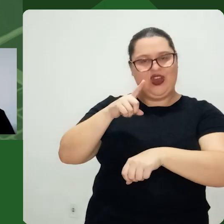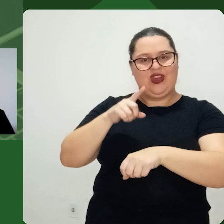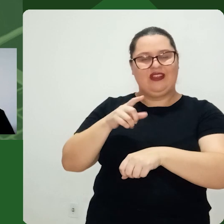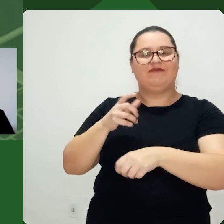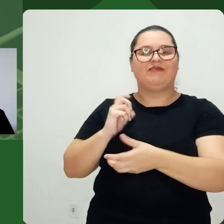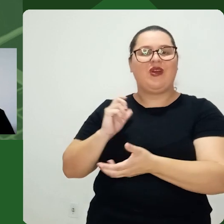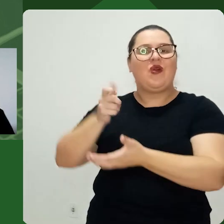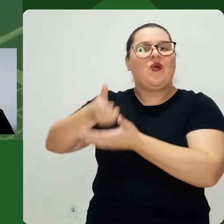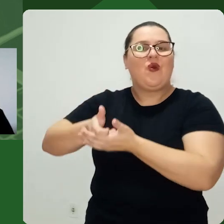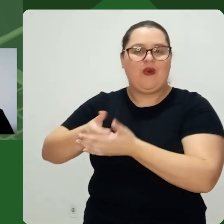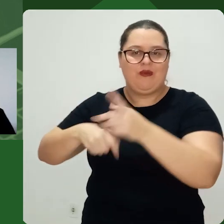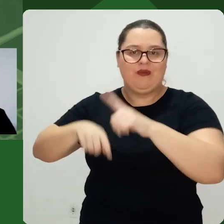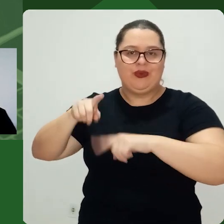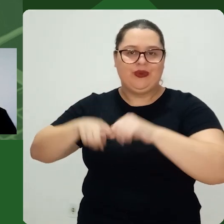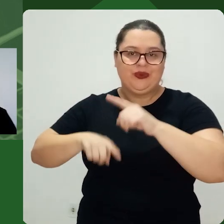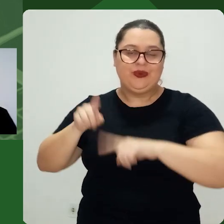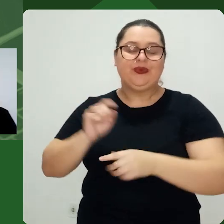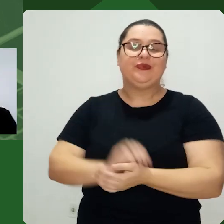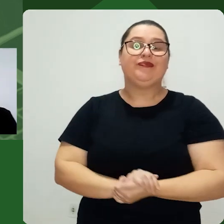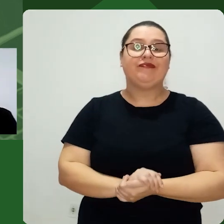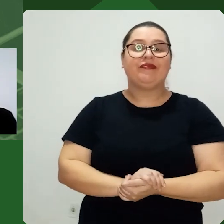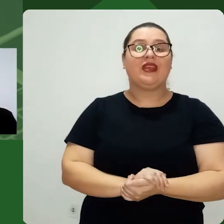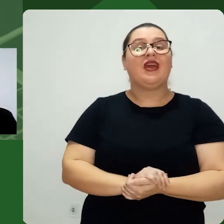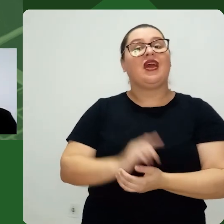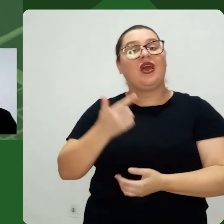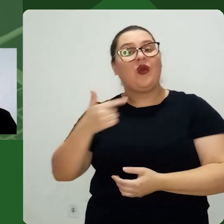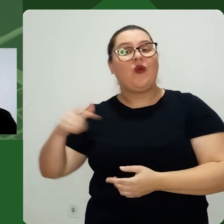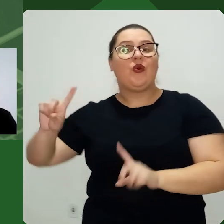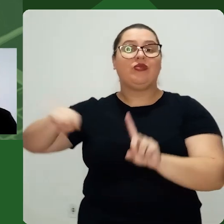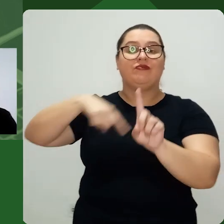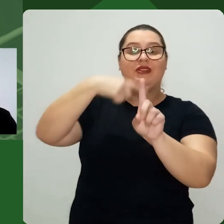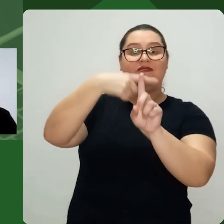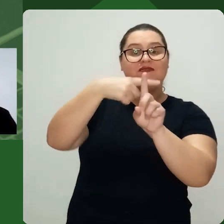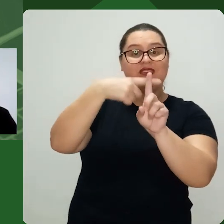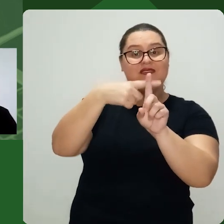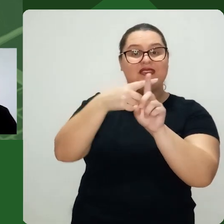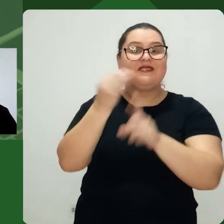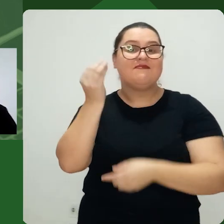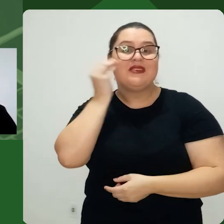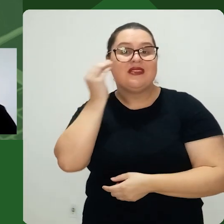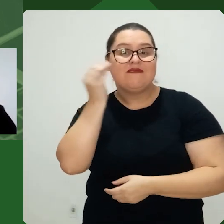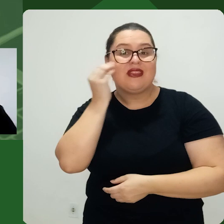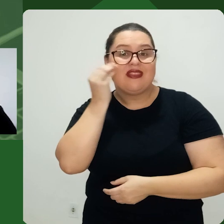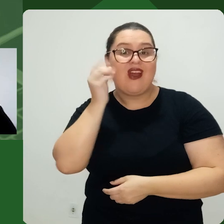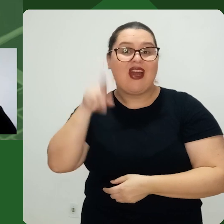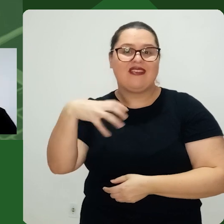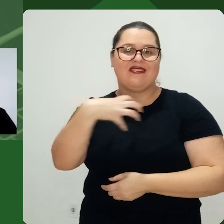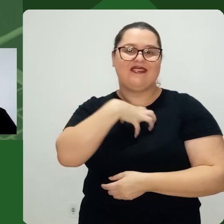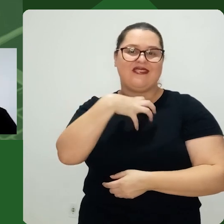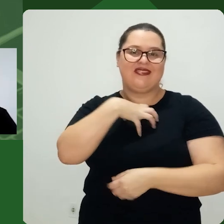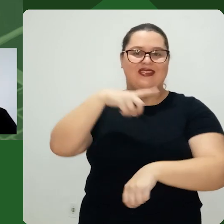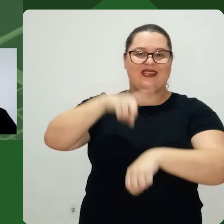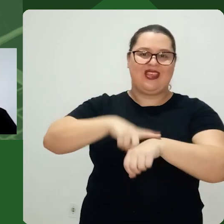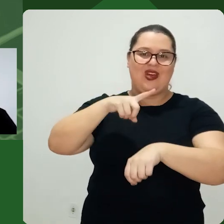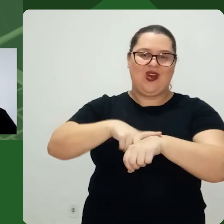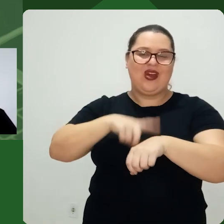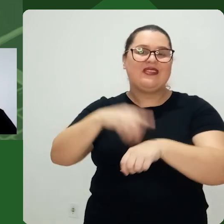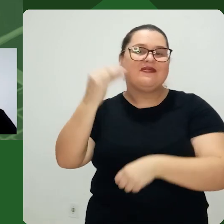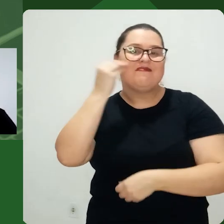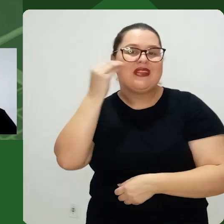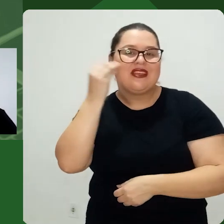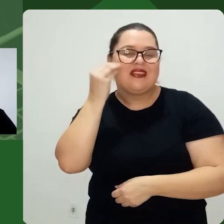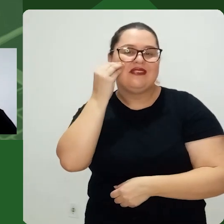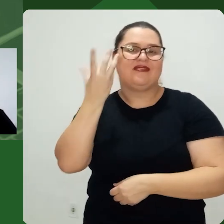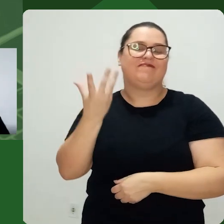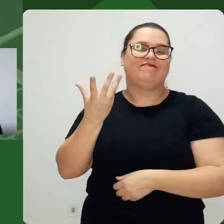né? No momento Em que ele adquire Aquele bem E o benefício experimental, né? Que seria aquele benefício Que a gente sente No momento